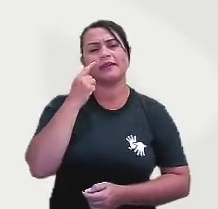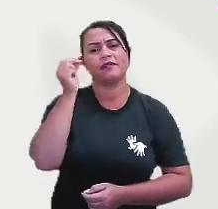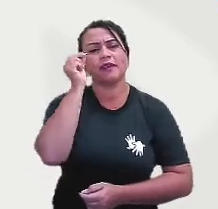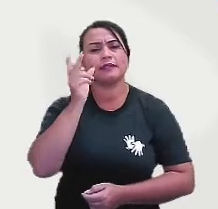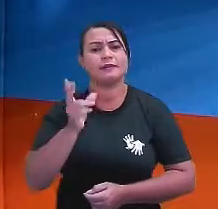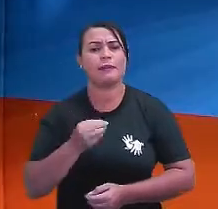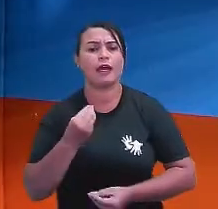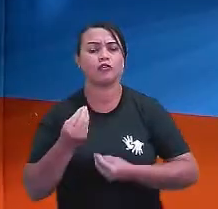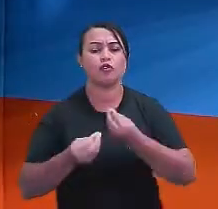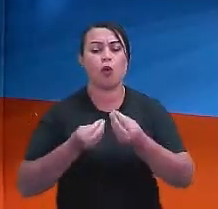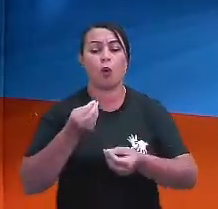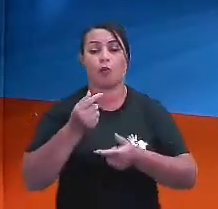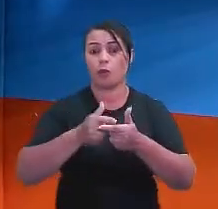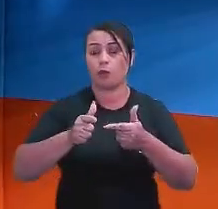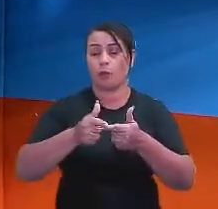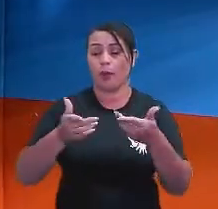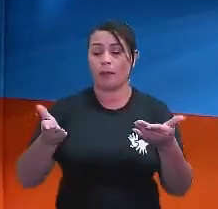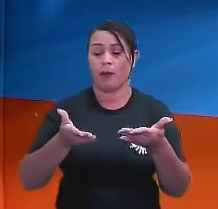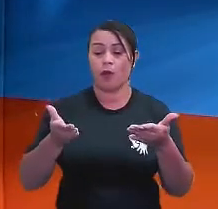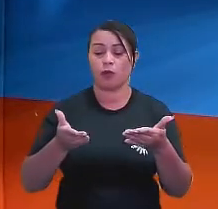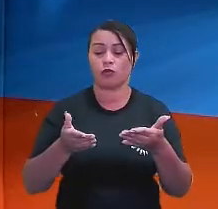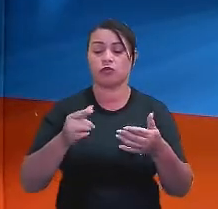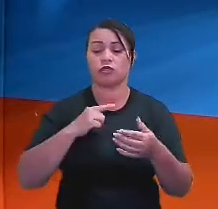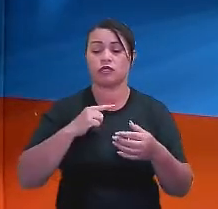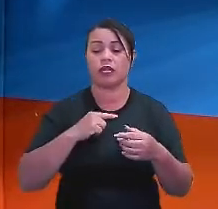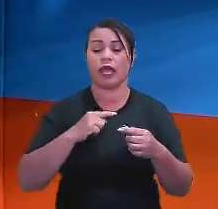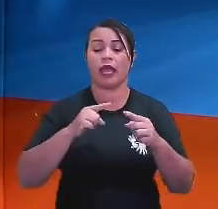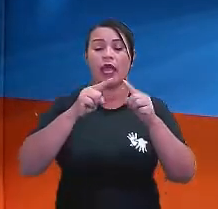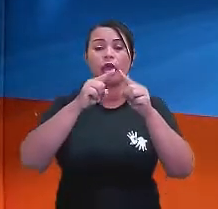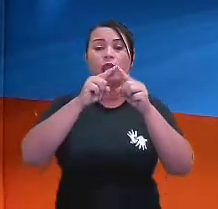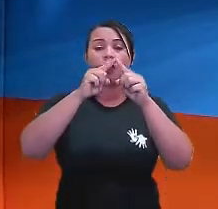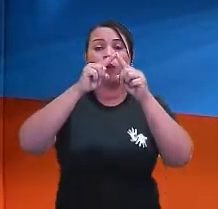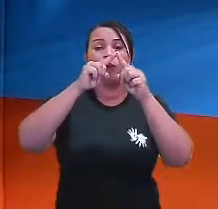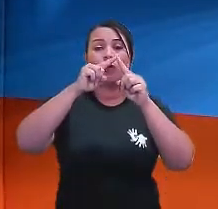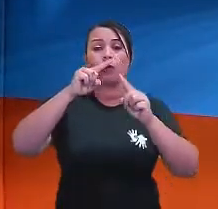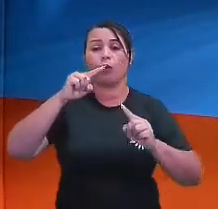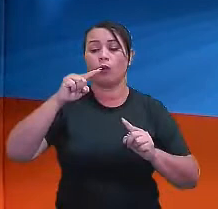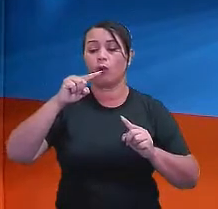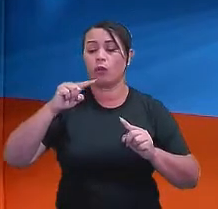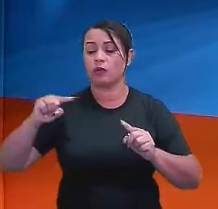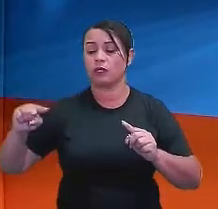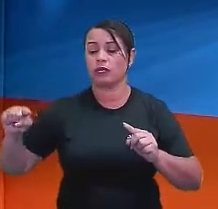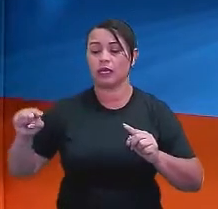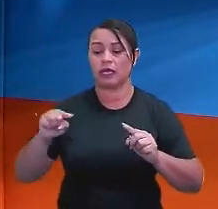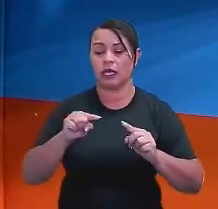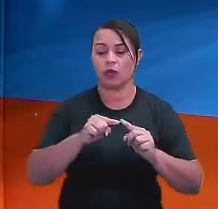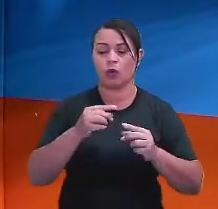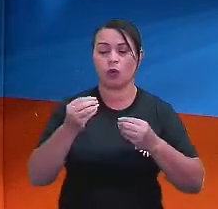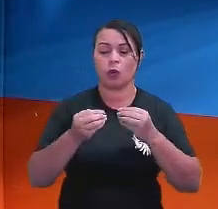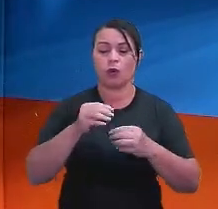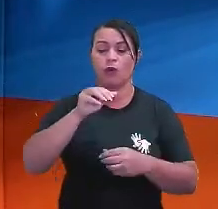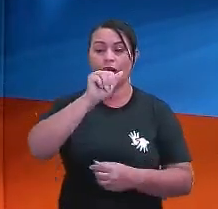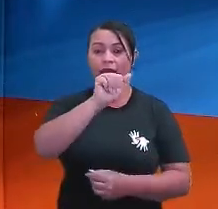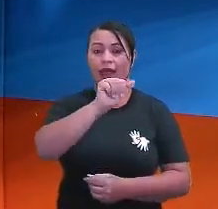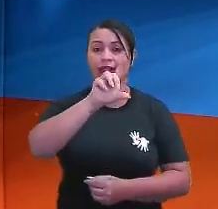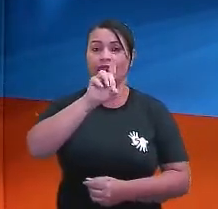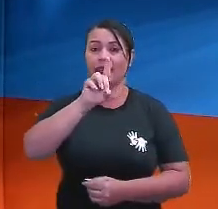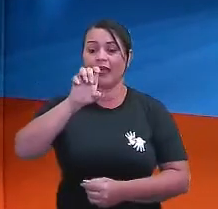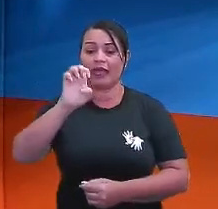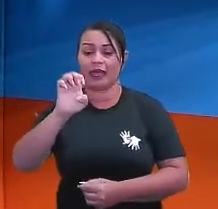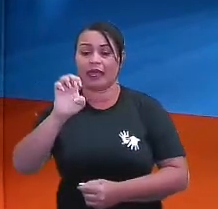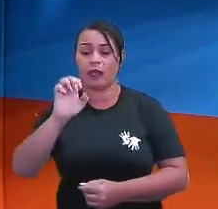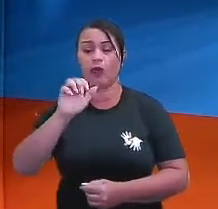liga aqui no problema que eu trago hoje. Um triângulo ADE foi projetado em cima do triângulo ABC,